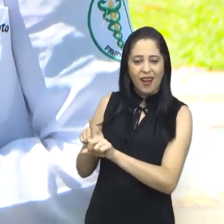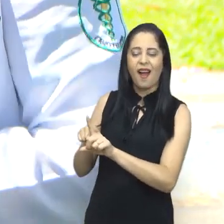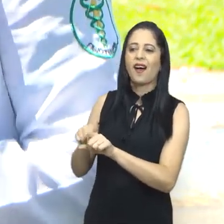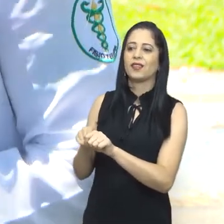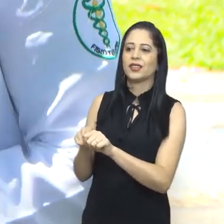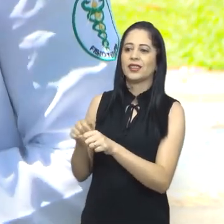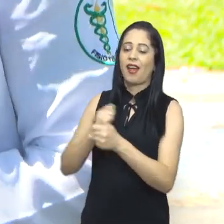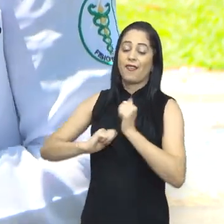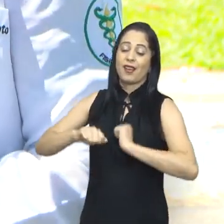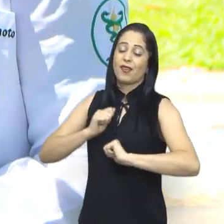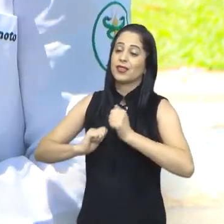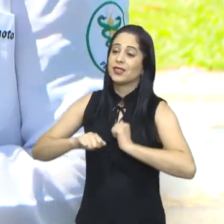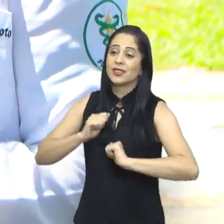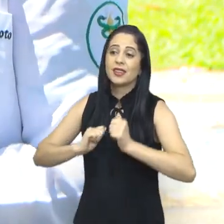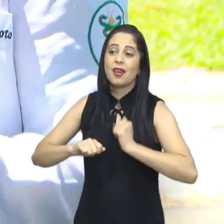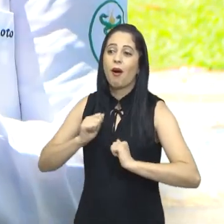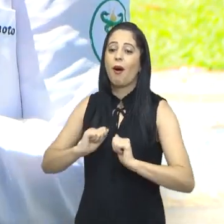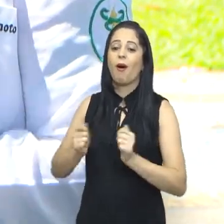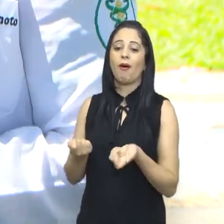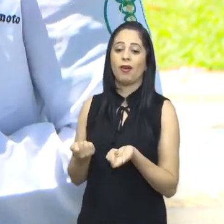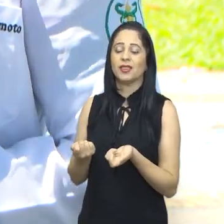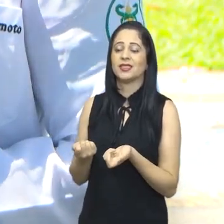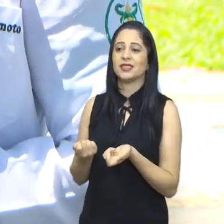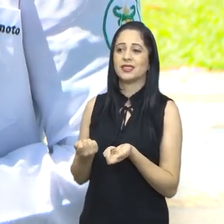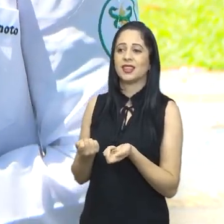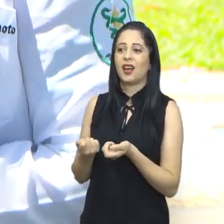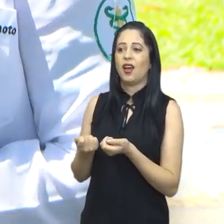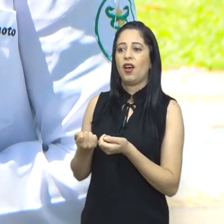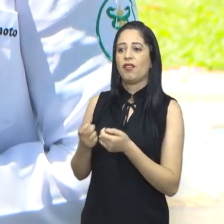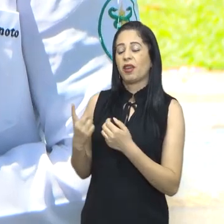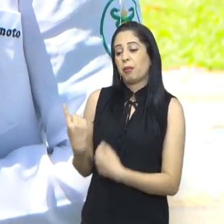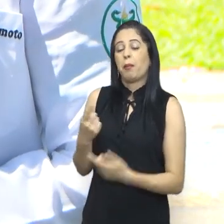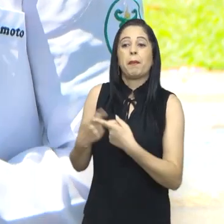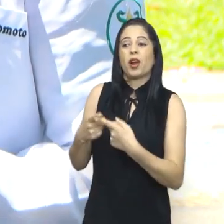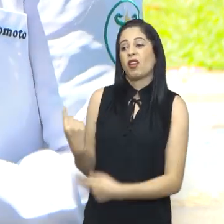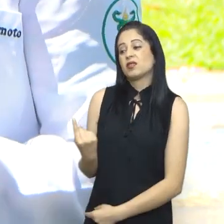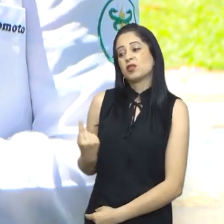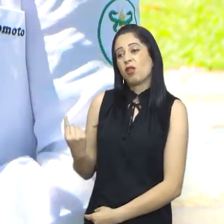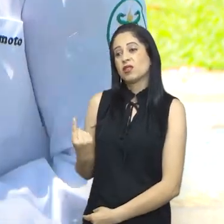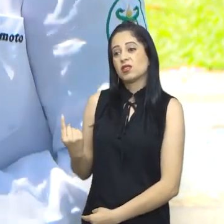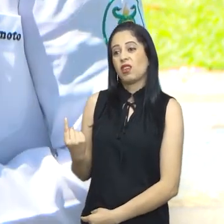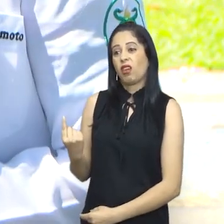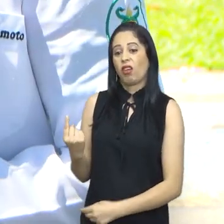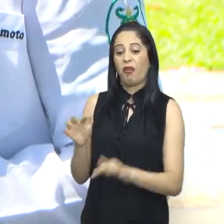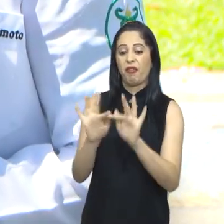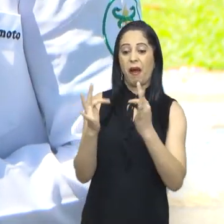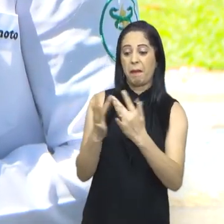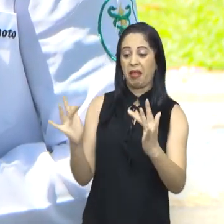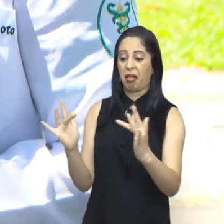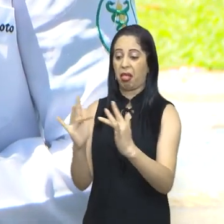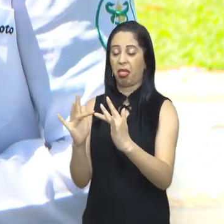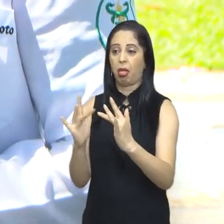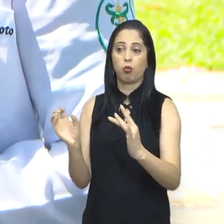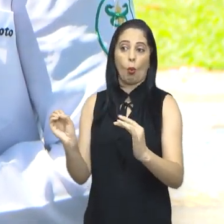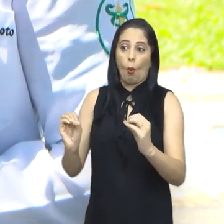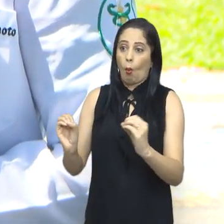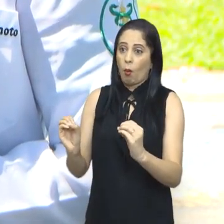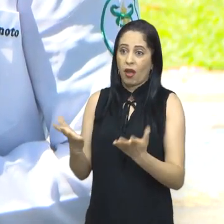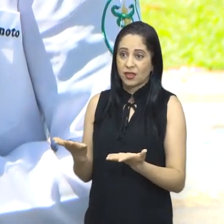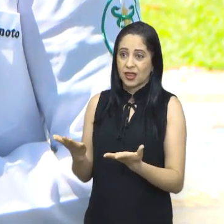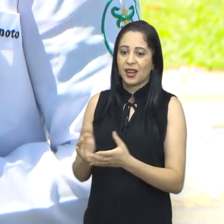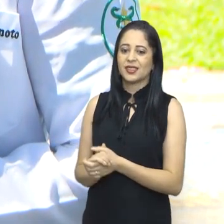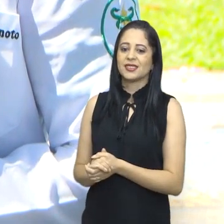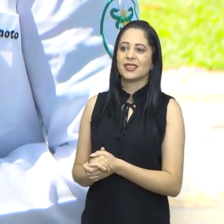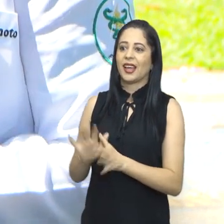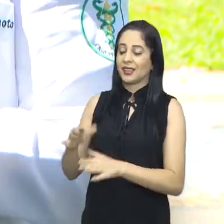época, com ansiosa. E lá no Covid o paciente fica recluso, né? Não tem muito contato com a família, né? E de onde a